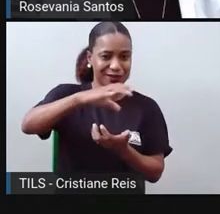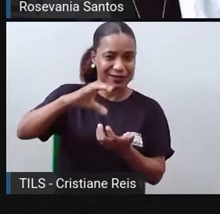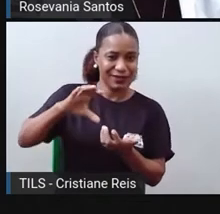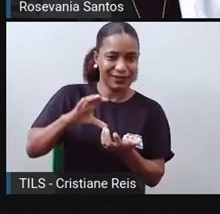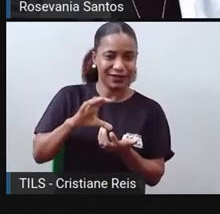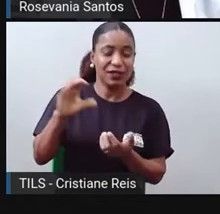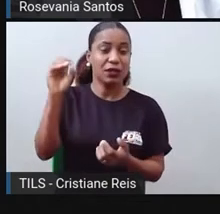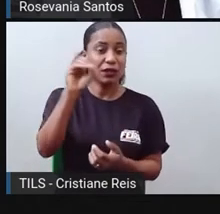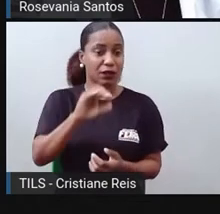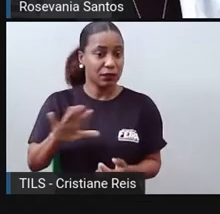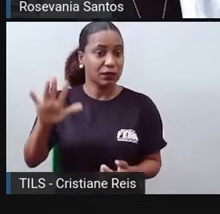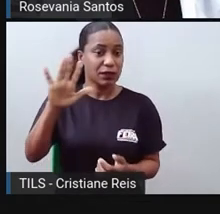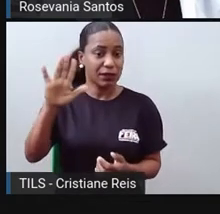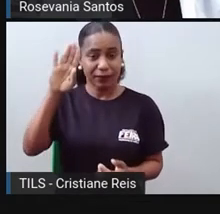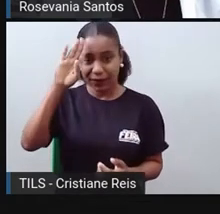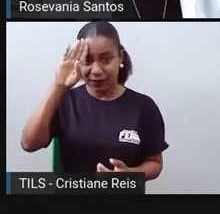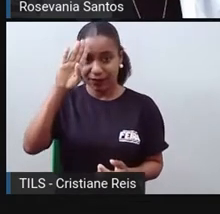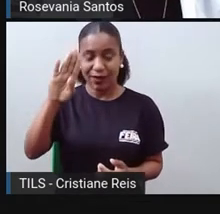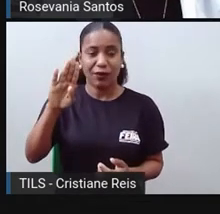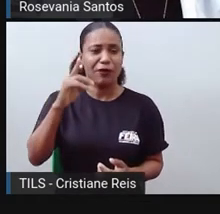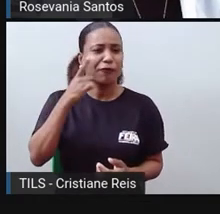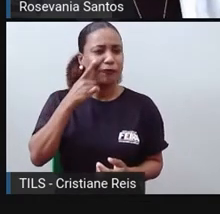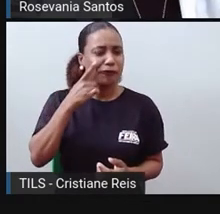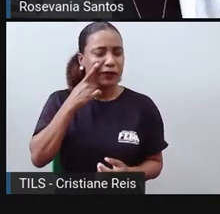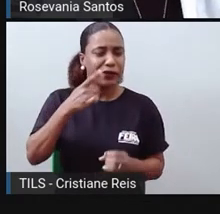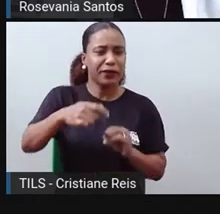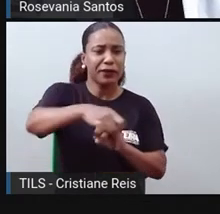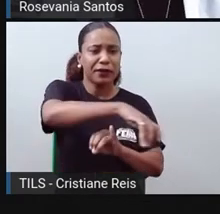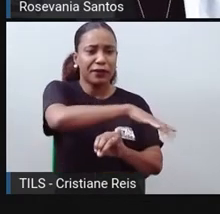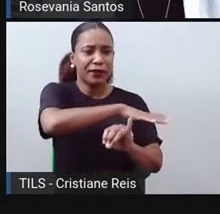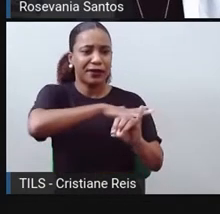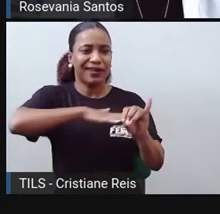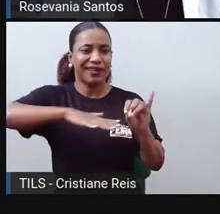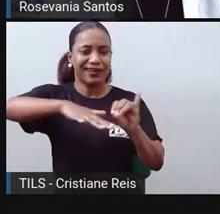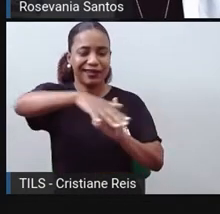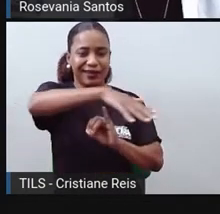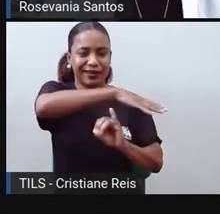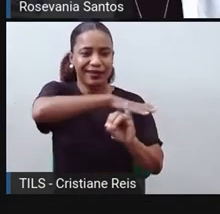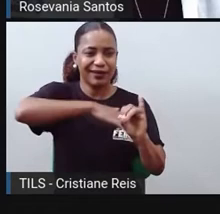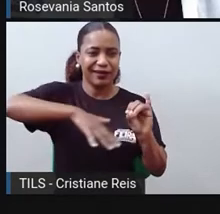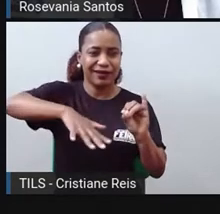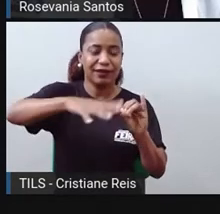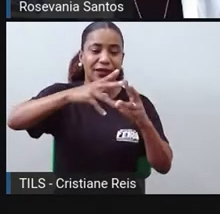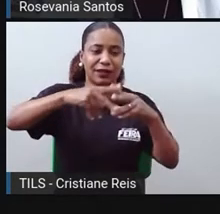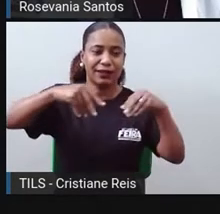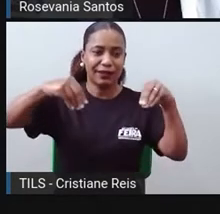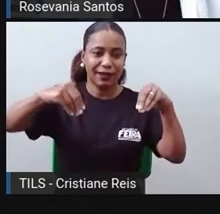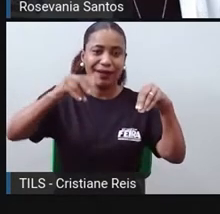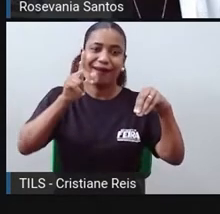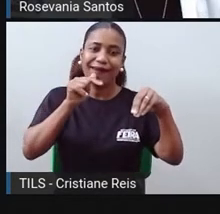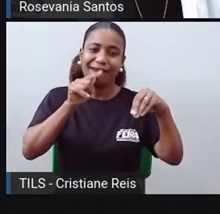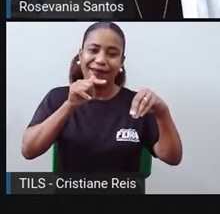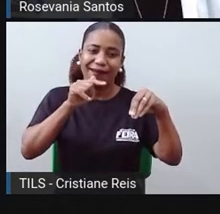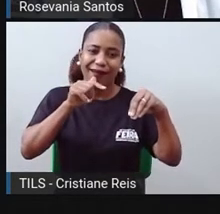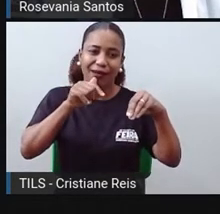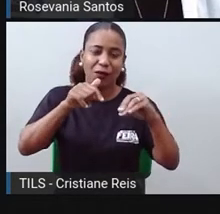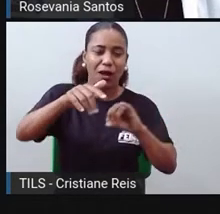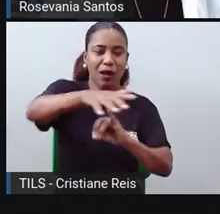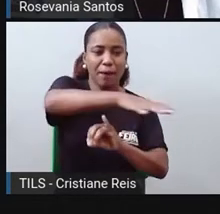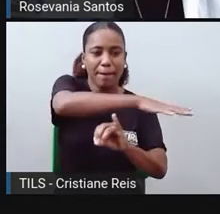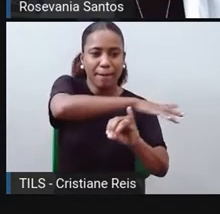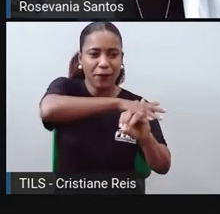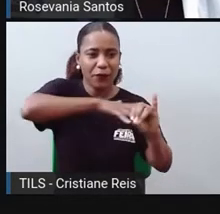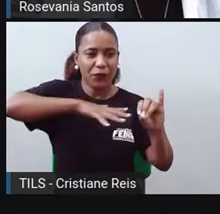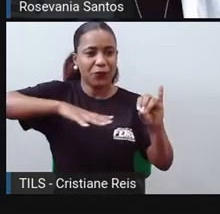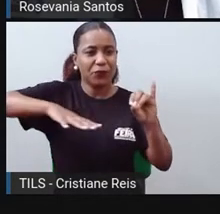Você sabe que ilha é essa poção de terras que é cercada de água por todos os lados. Mas, como ela tem uma